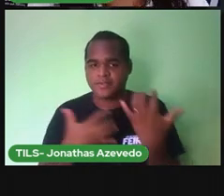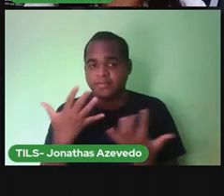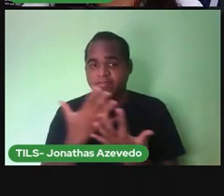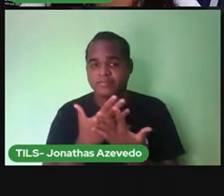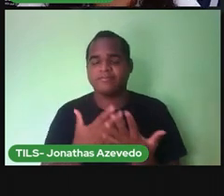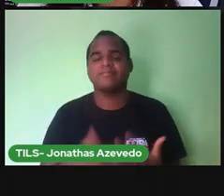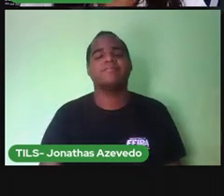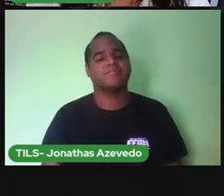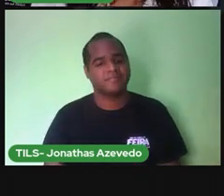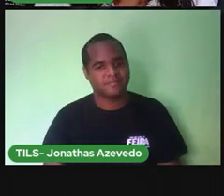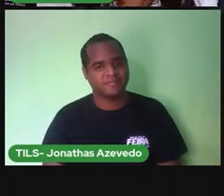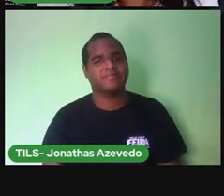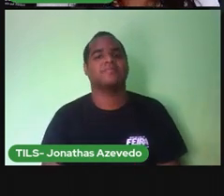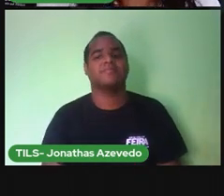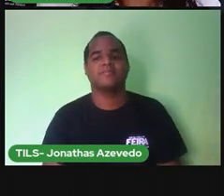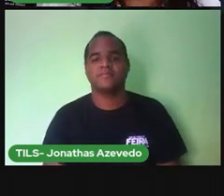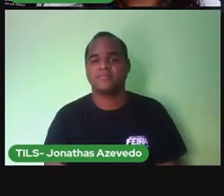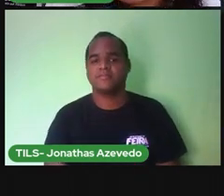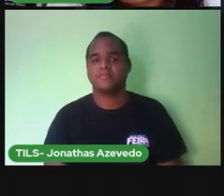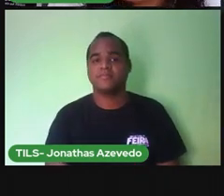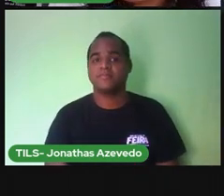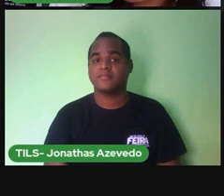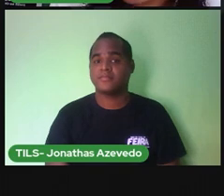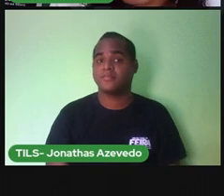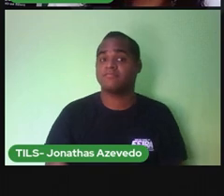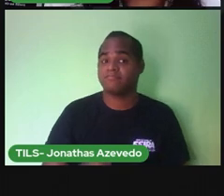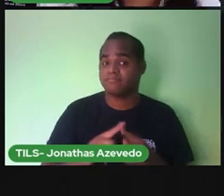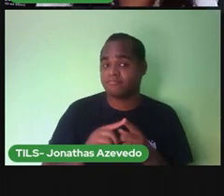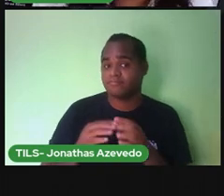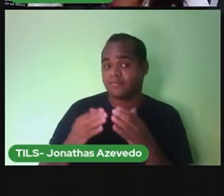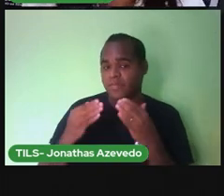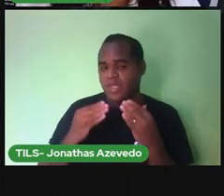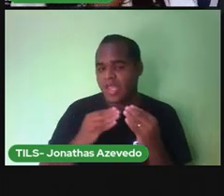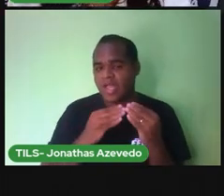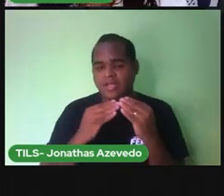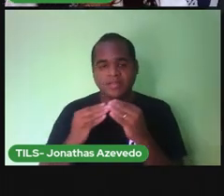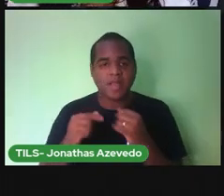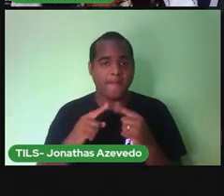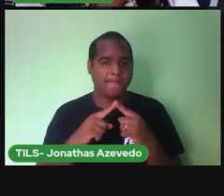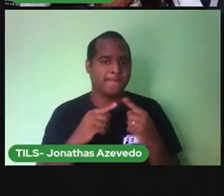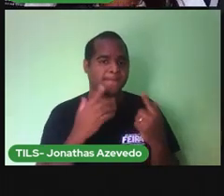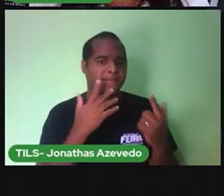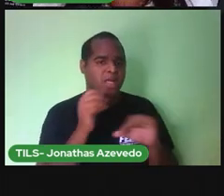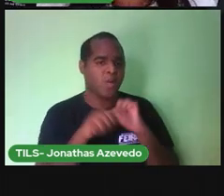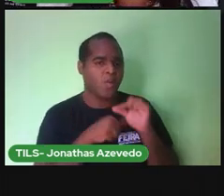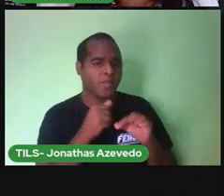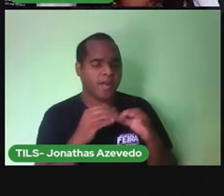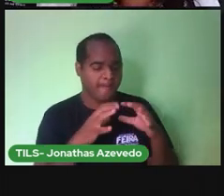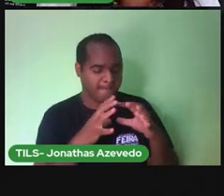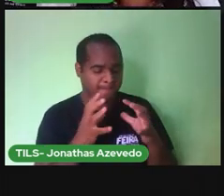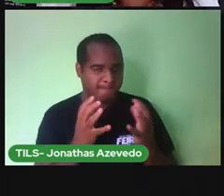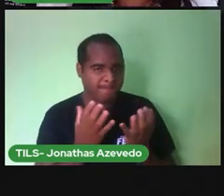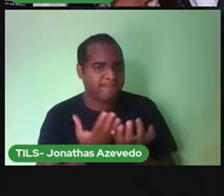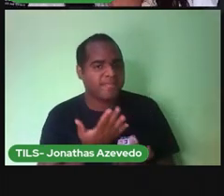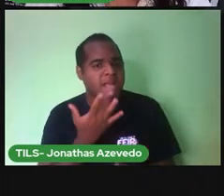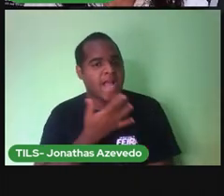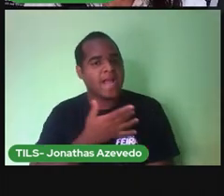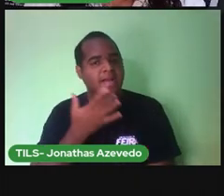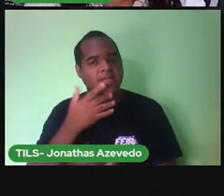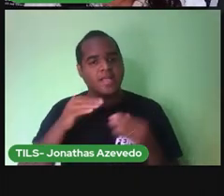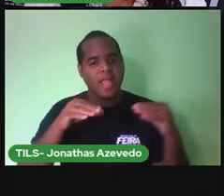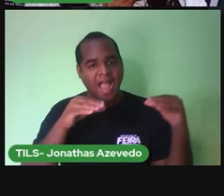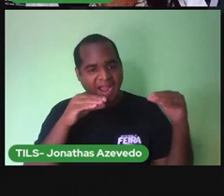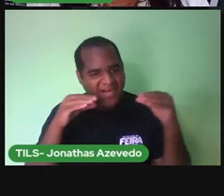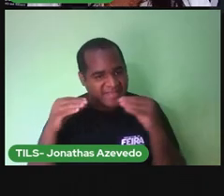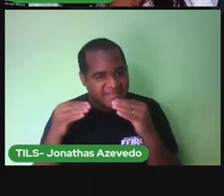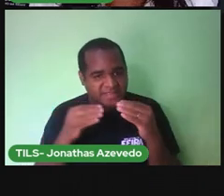Isso Da abóbora Faz melão Do melão Faz melancia Faz